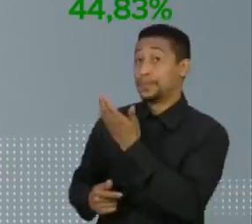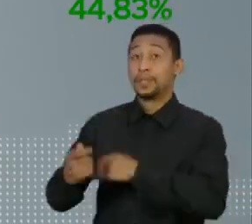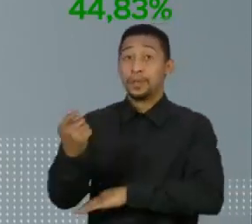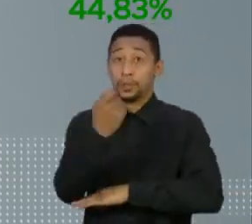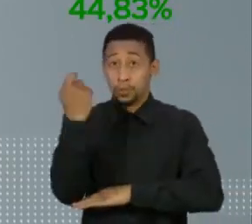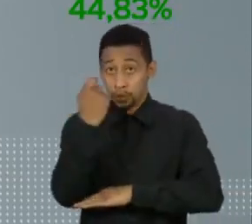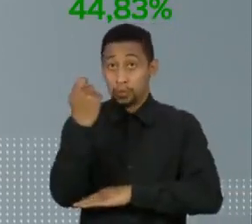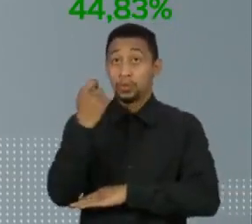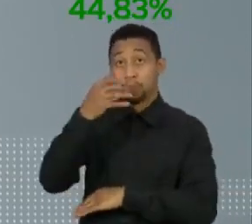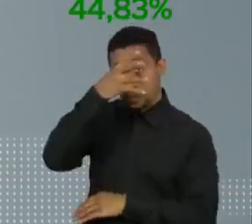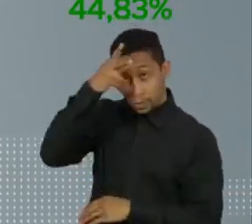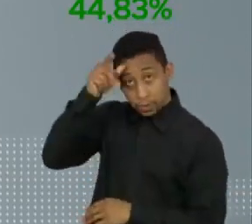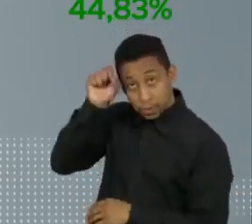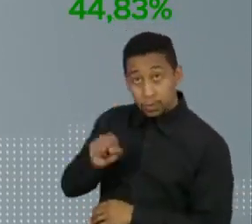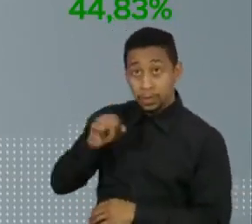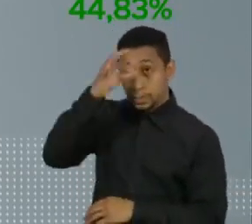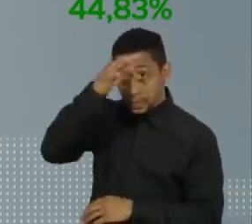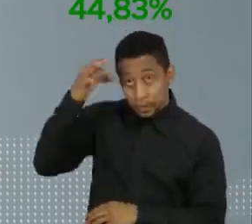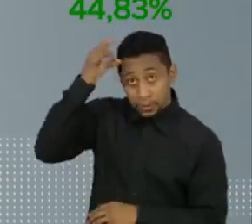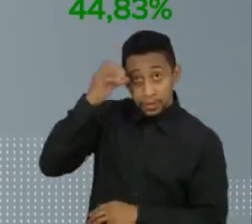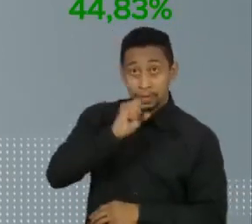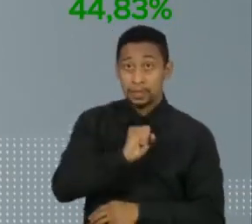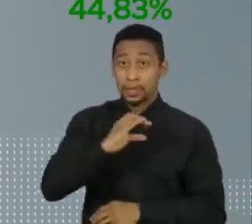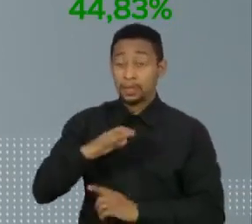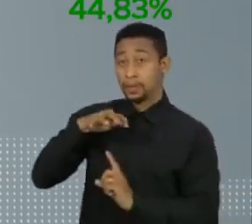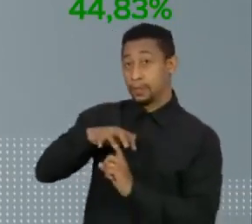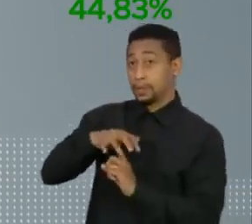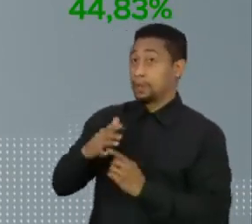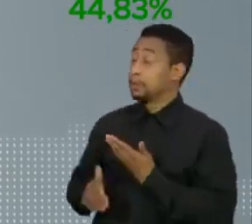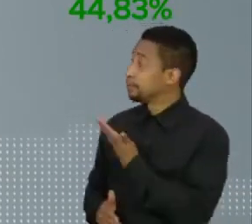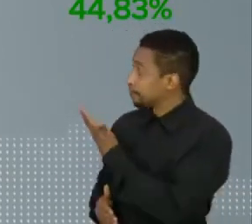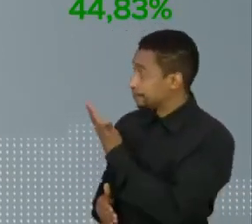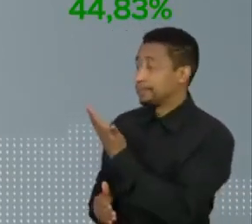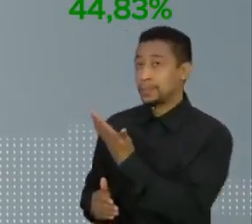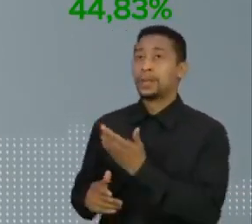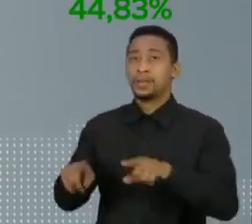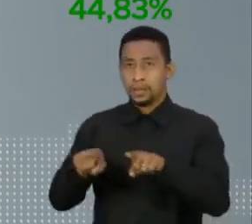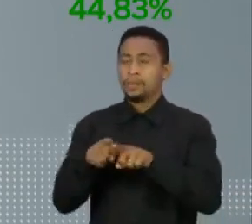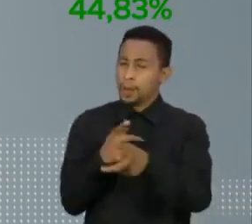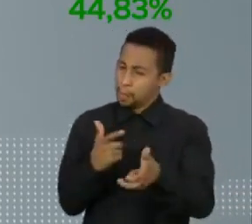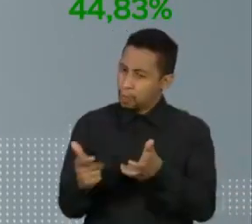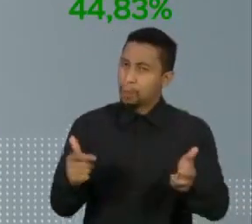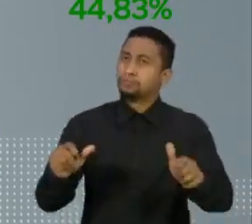do Sul, Mato Grosso do Sul, Espírito Santo, Santa Catarina e Paraná são os outros estados acima da média.